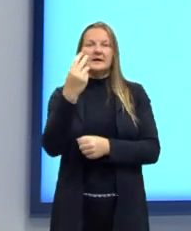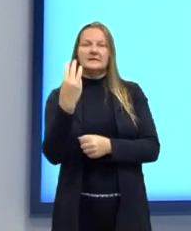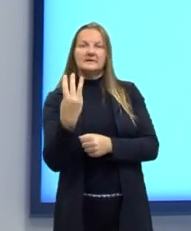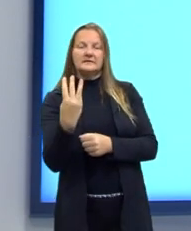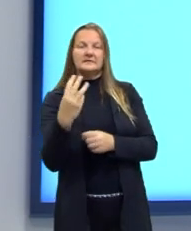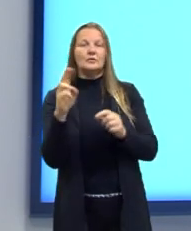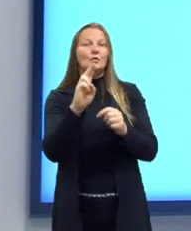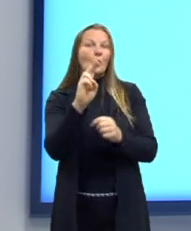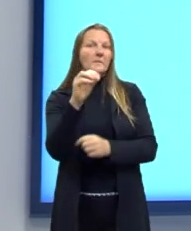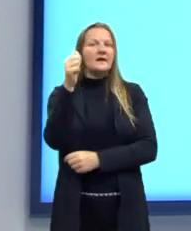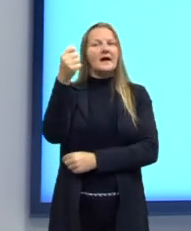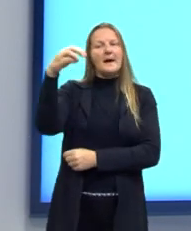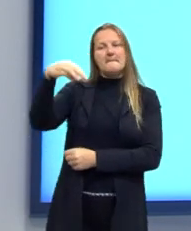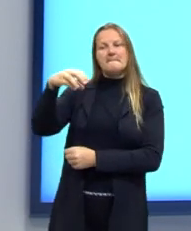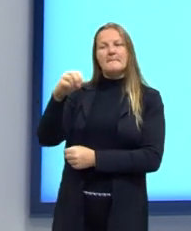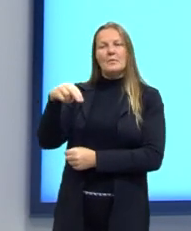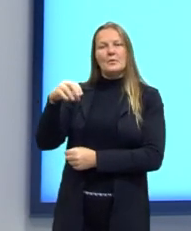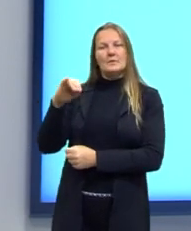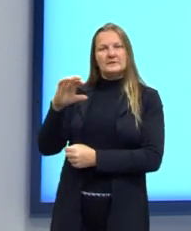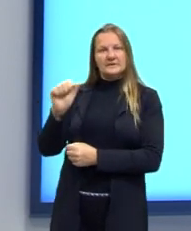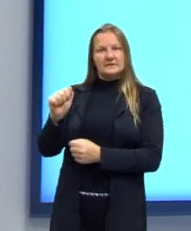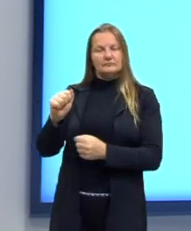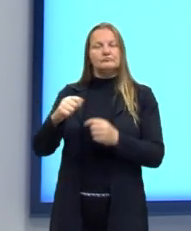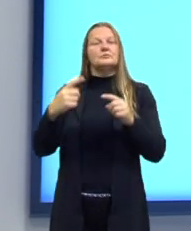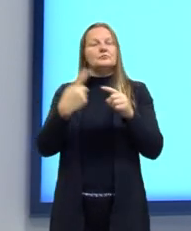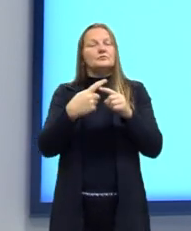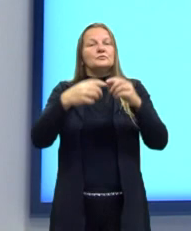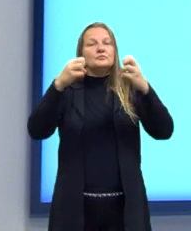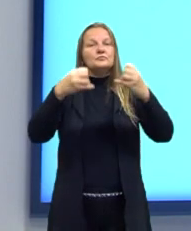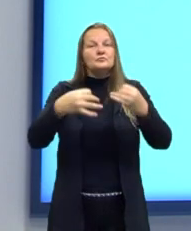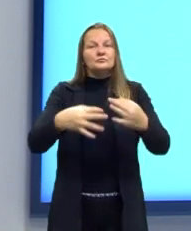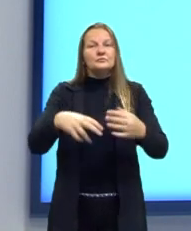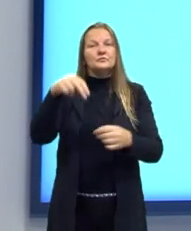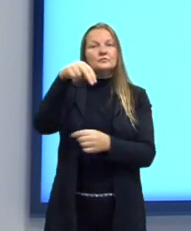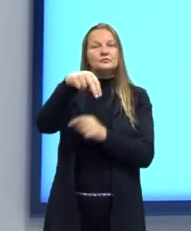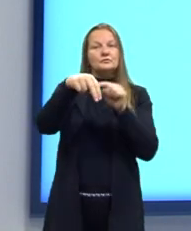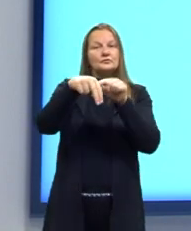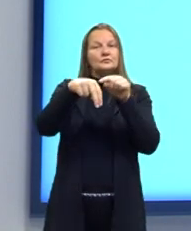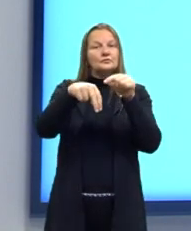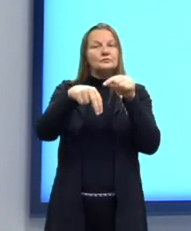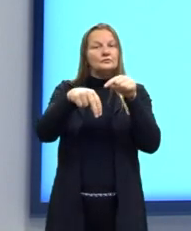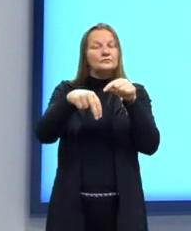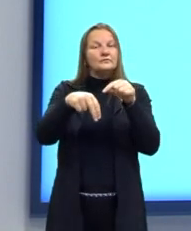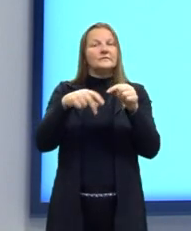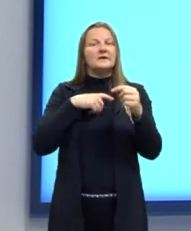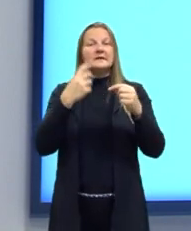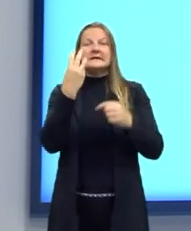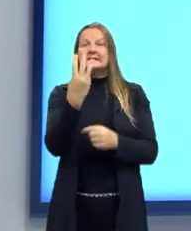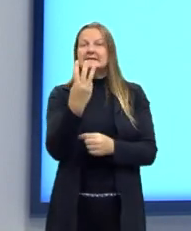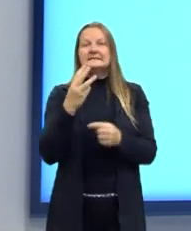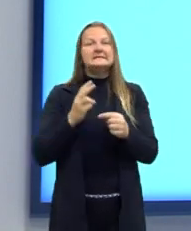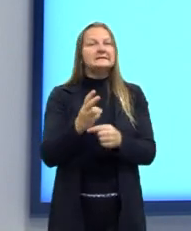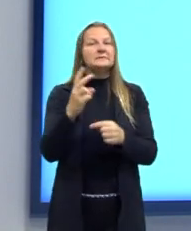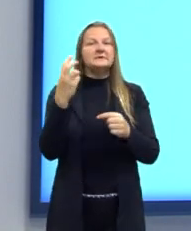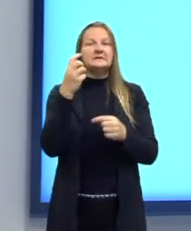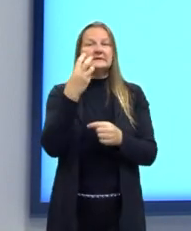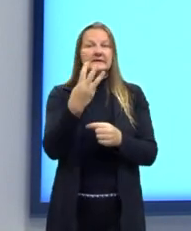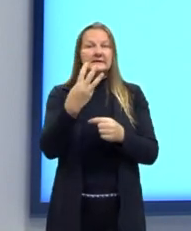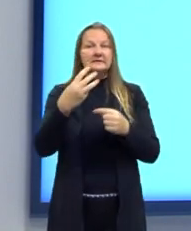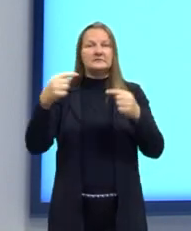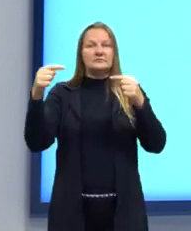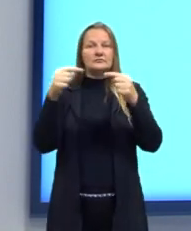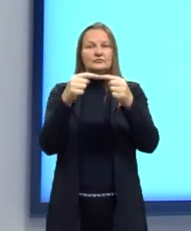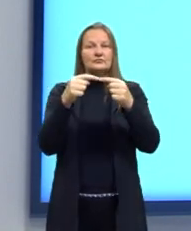ligado com três hidrogênios. O nitrogênio, para a gente entender um pouquinho, ele precisa fazer três ligações. Lembrando que o